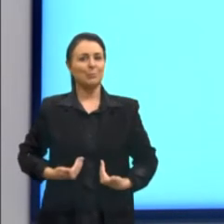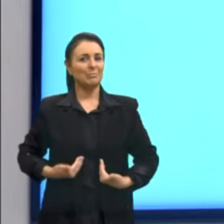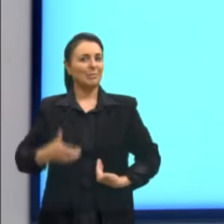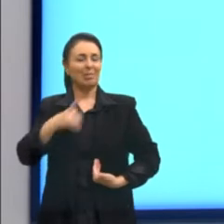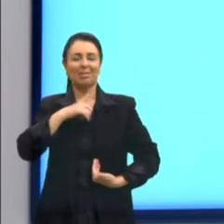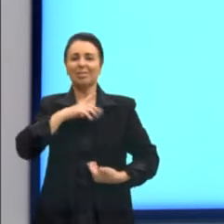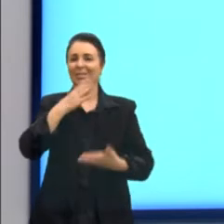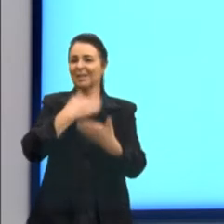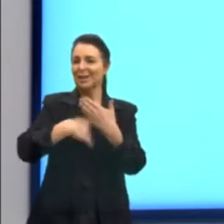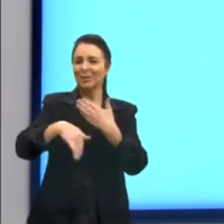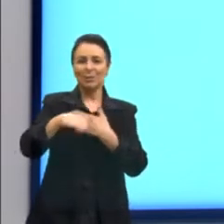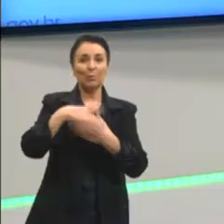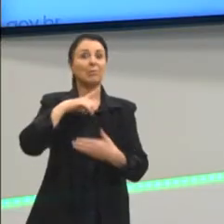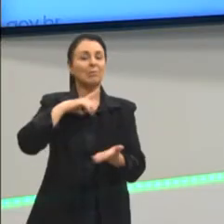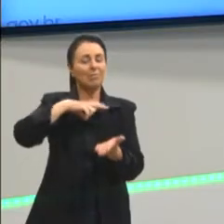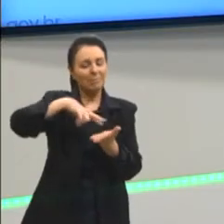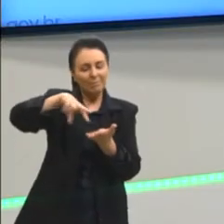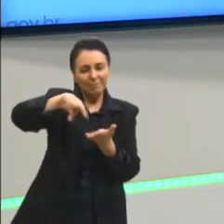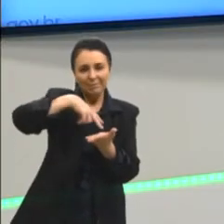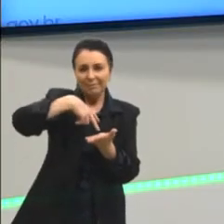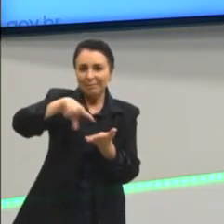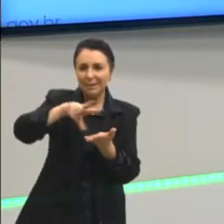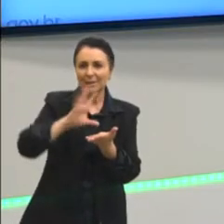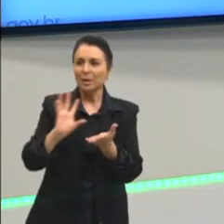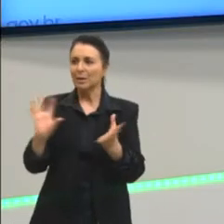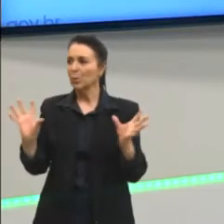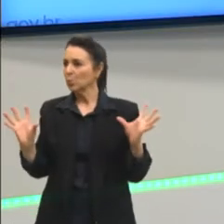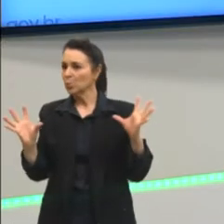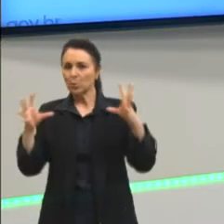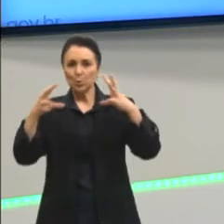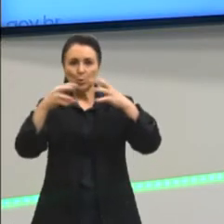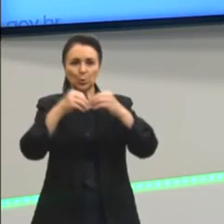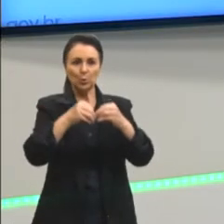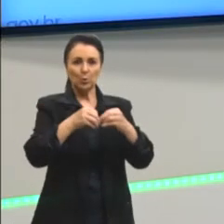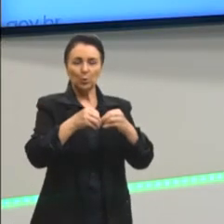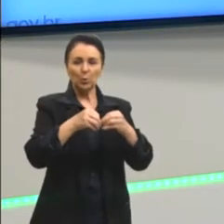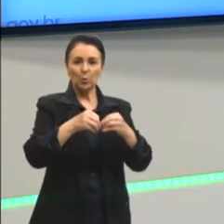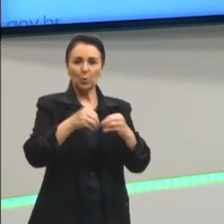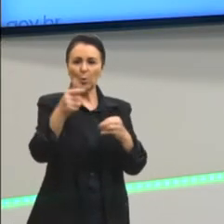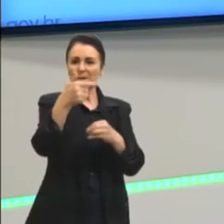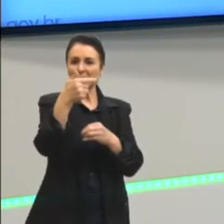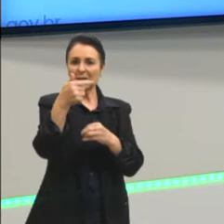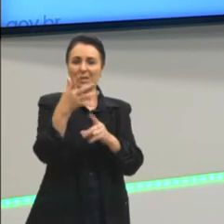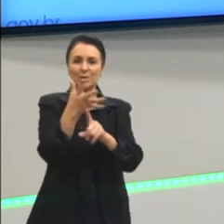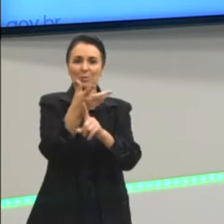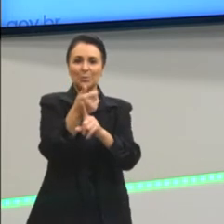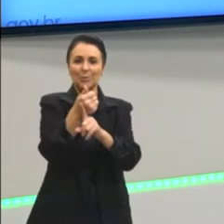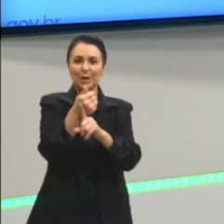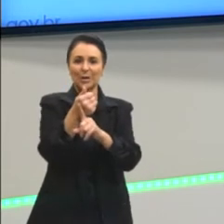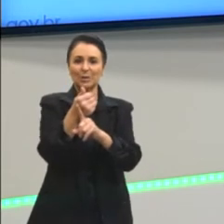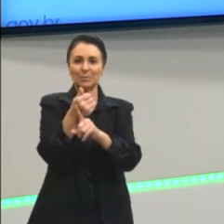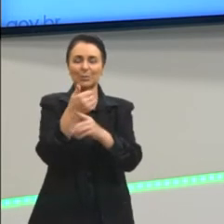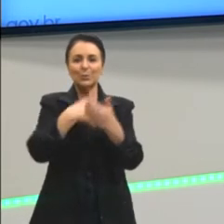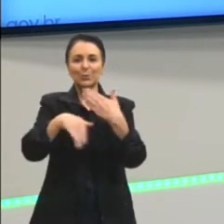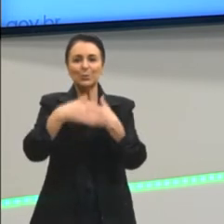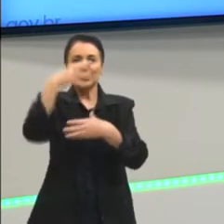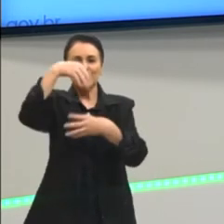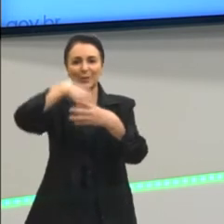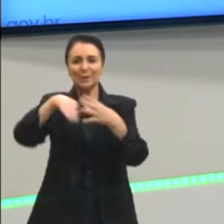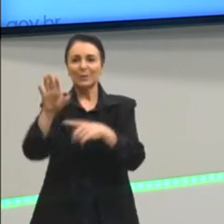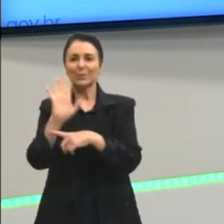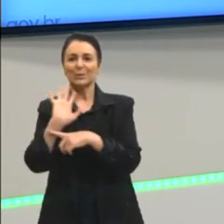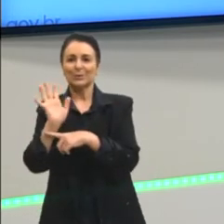ter na dança. A gente tem o aspecto melódico, que a gente tem que pensar na questão de toda a composição